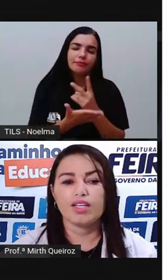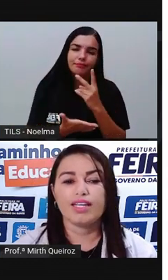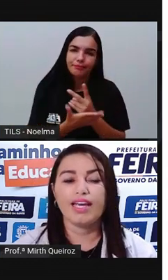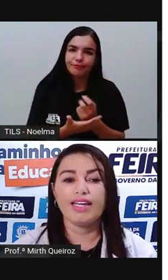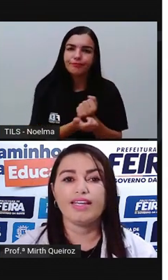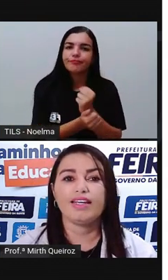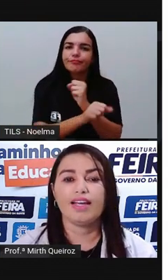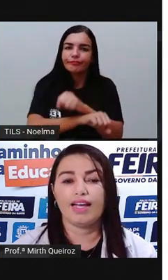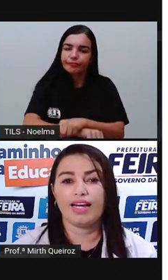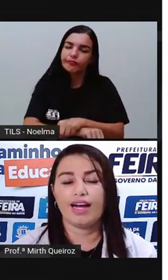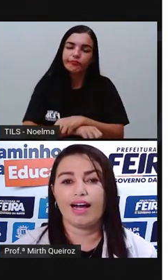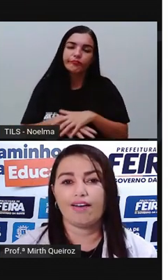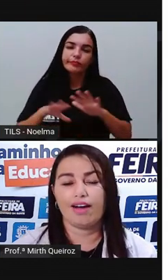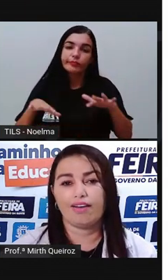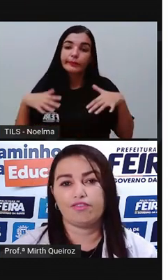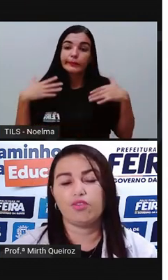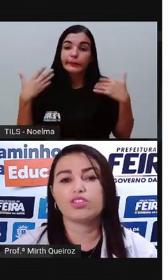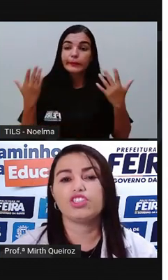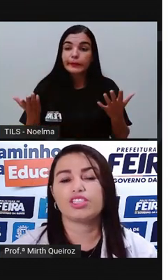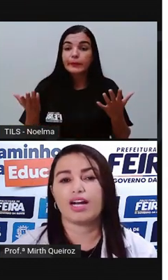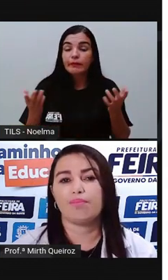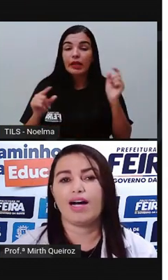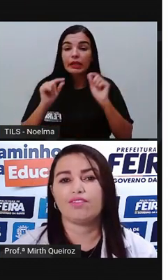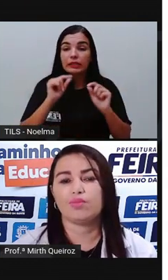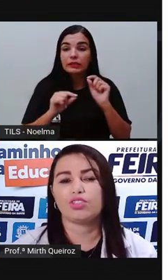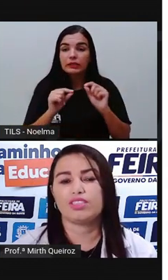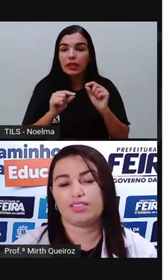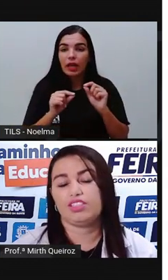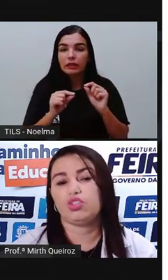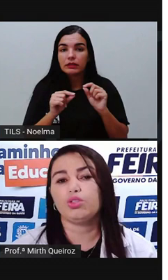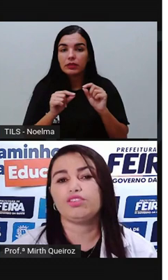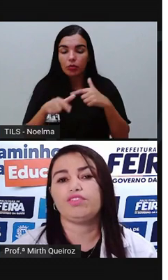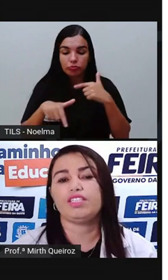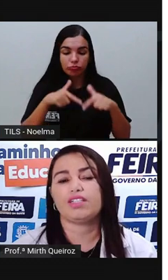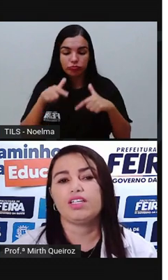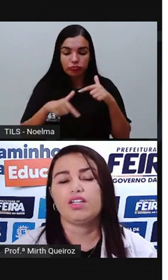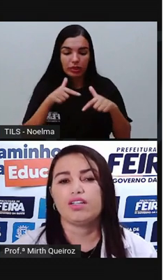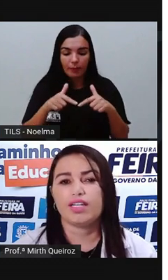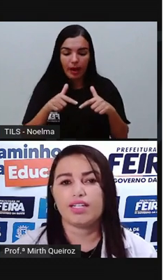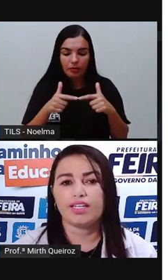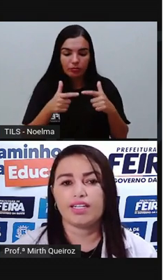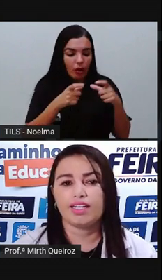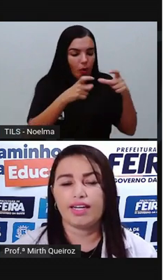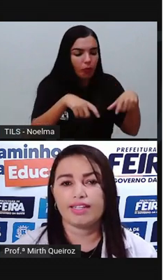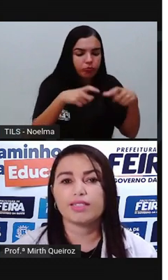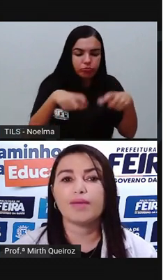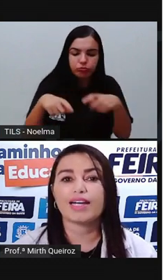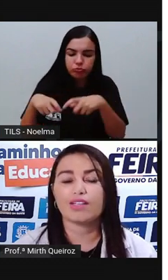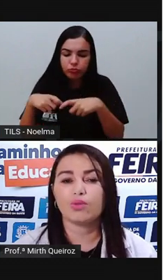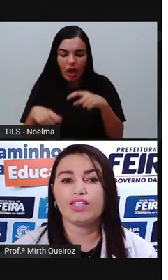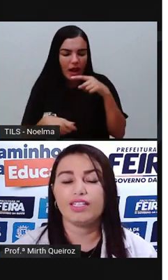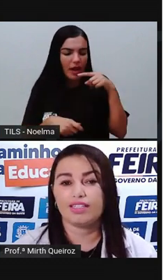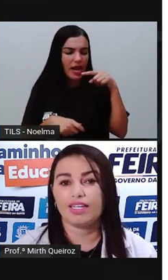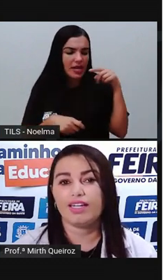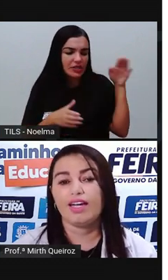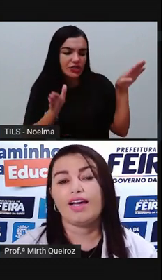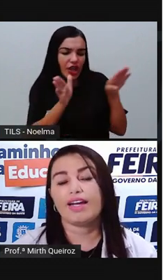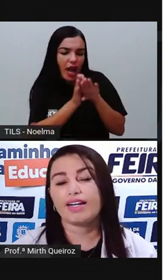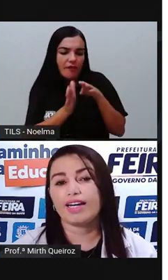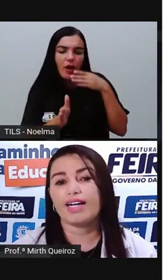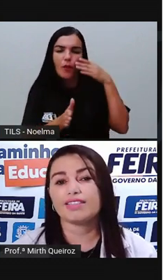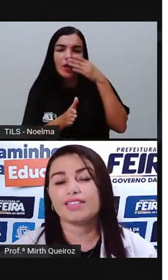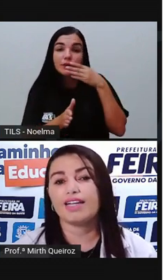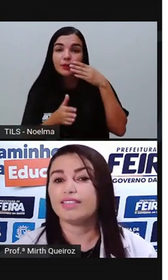Então, quem era a fonte de trabalho, vamos dizer assim, de onde vinha essa mercadoria, né?